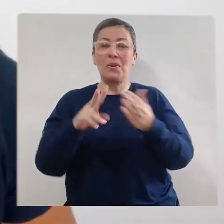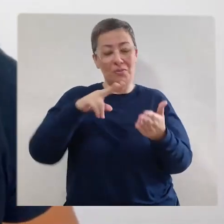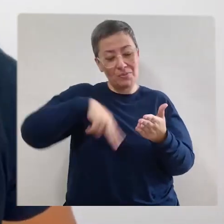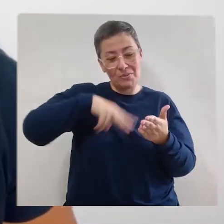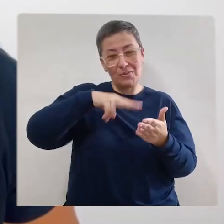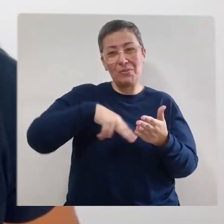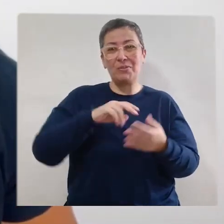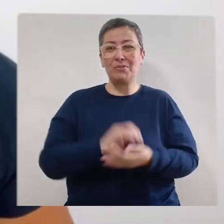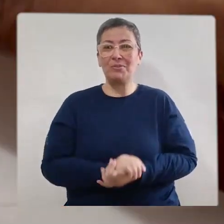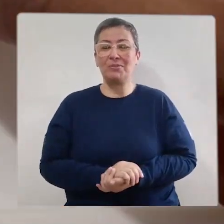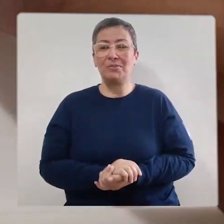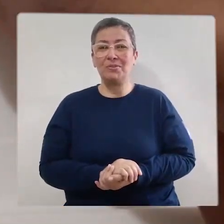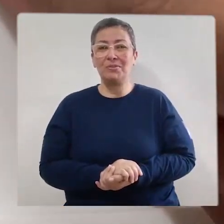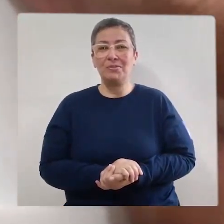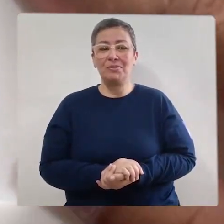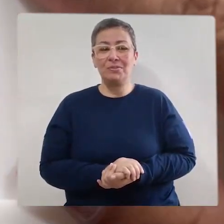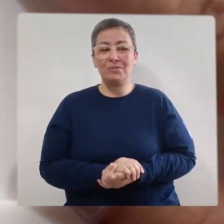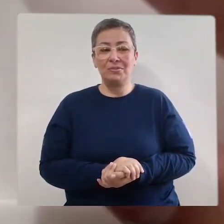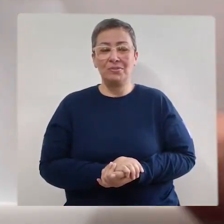leitura Então